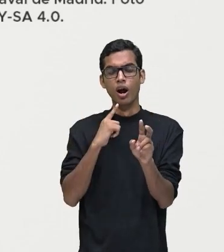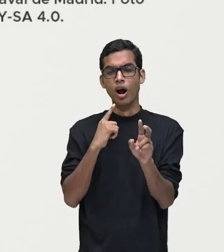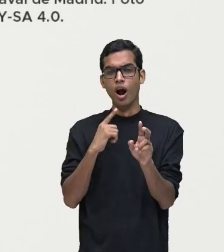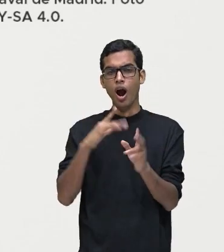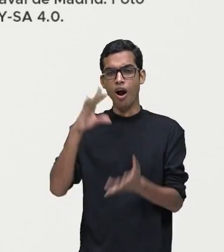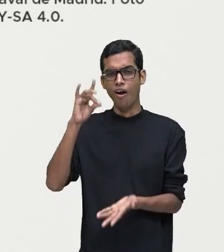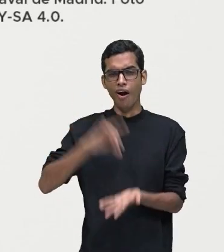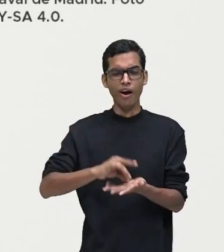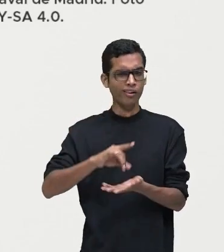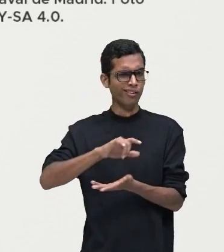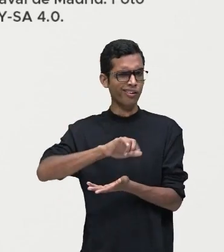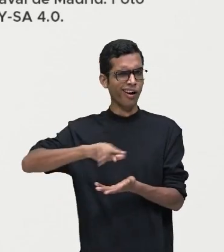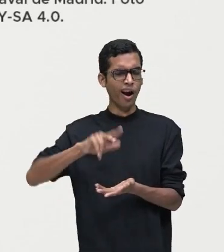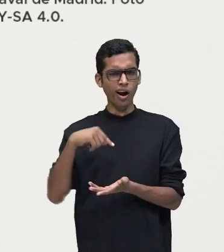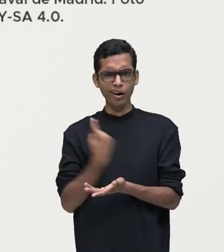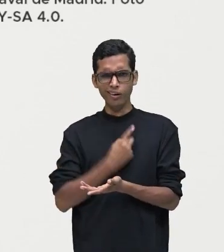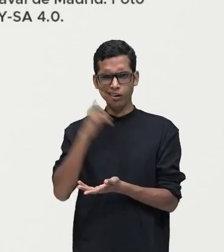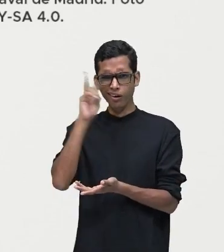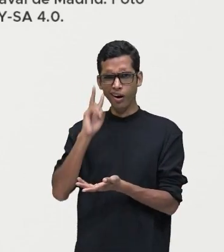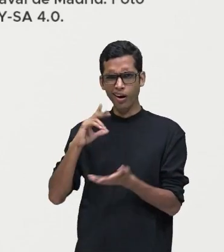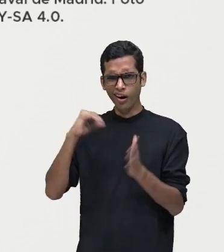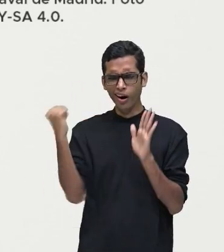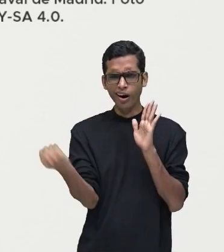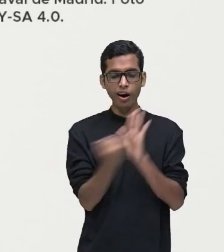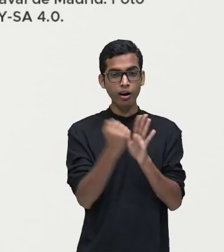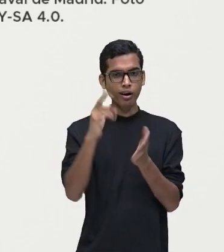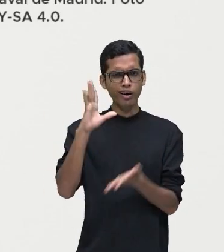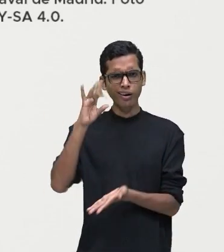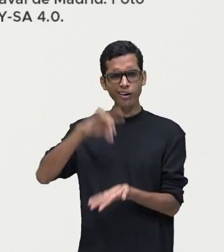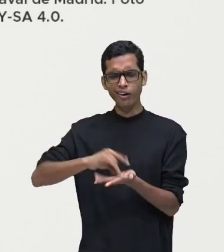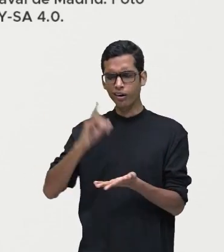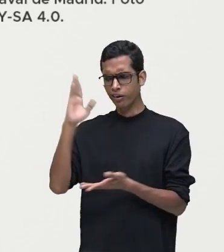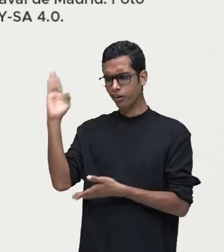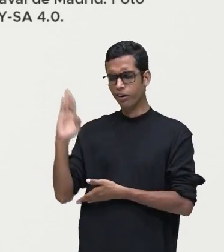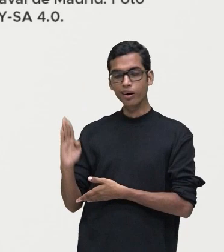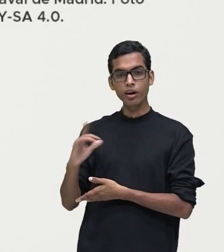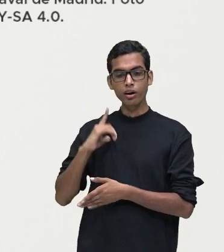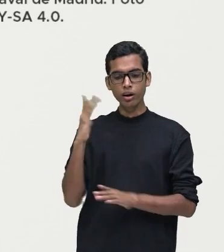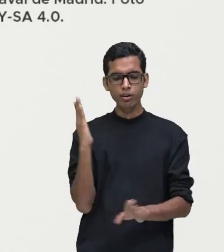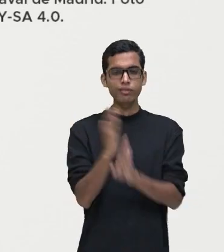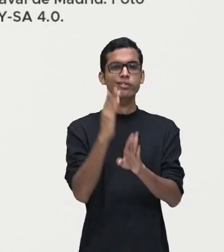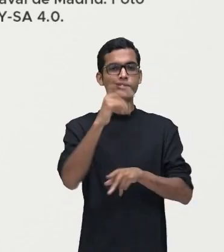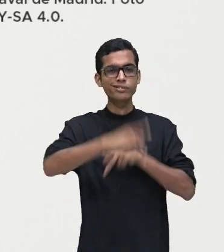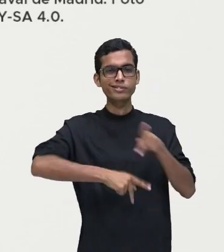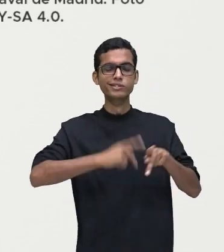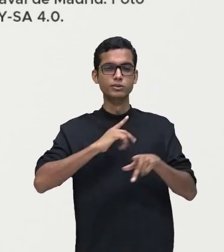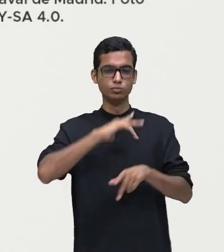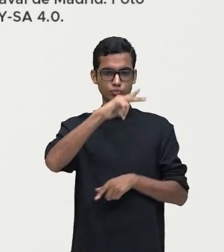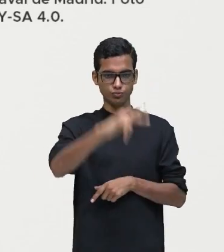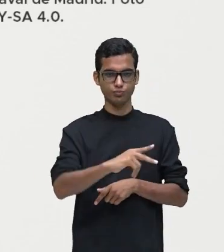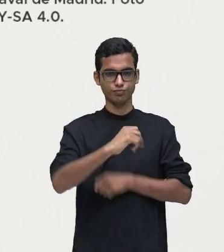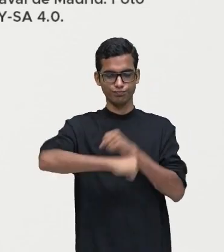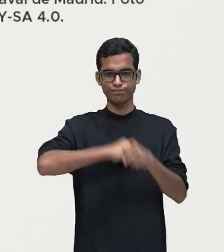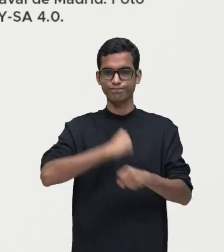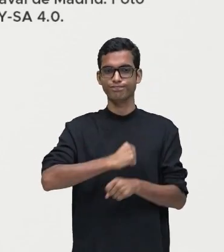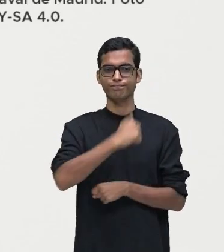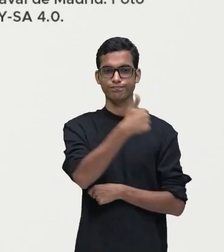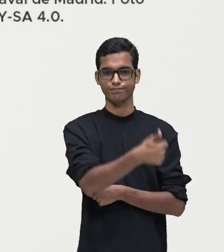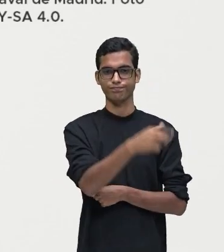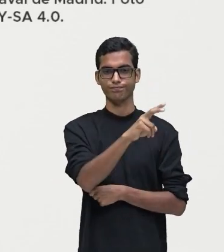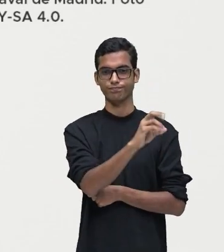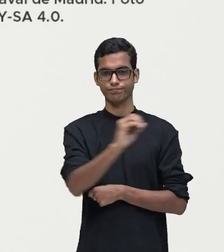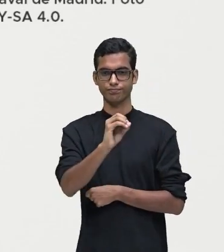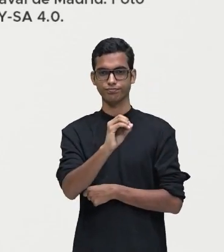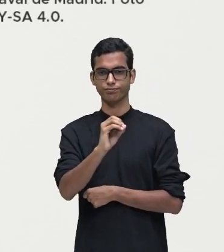porque oficialmente na nossa história se considera que o Brasil foi descoberto pelos portugueses lá em 1500, exatamente quando